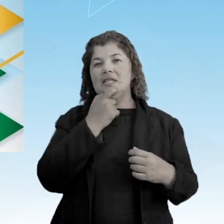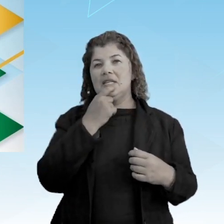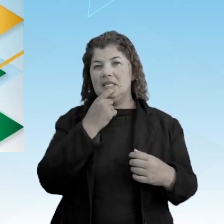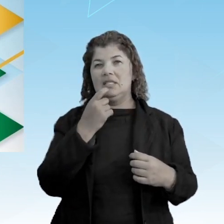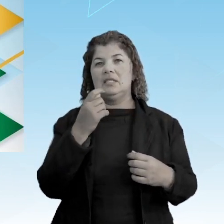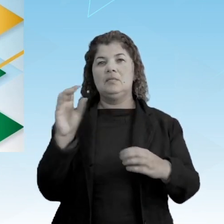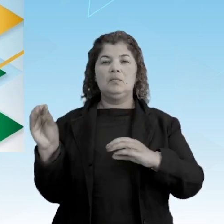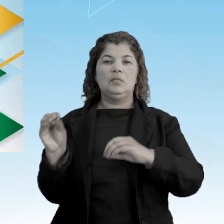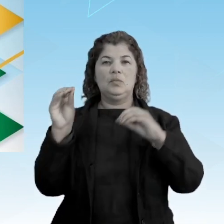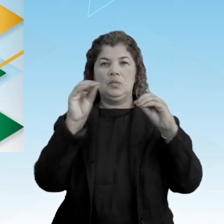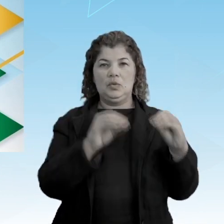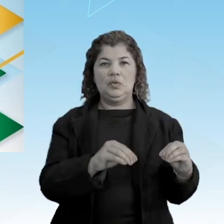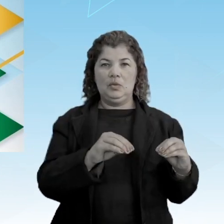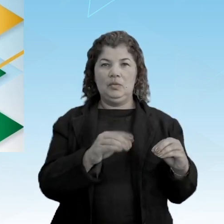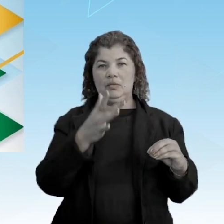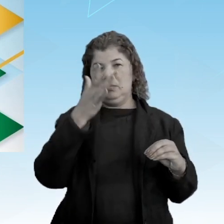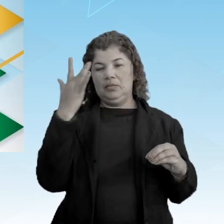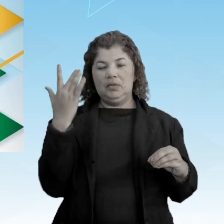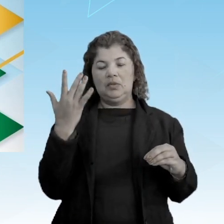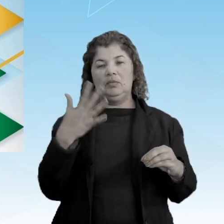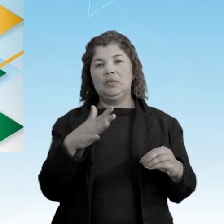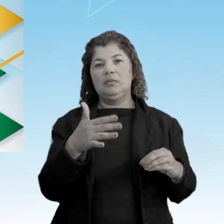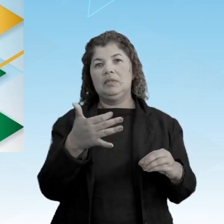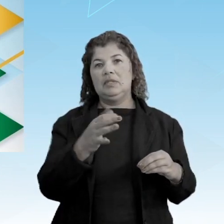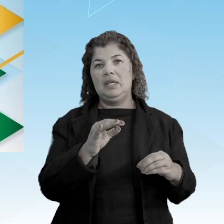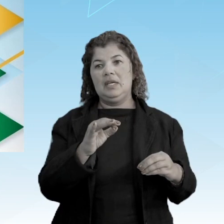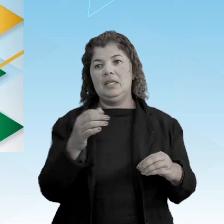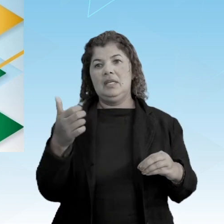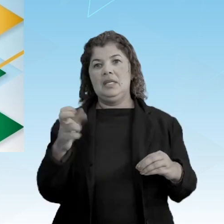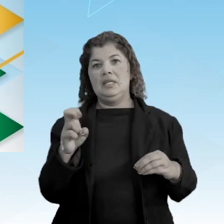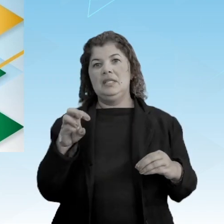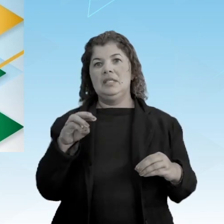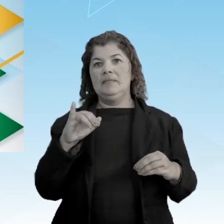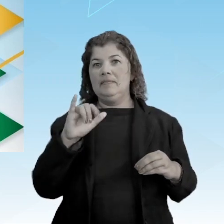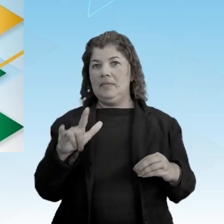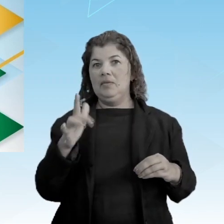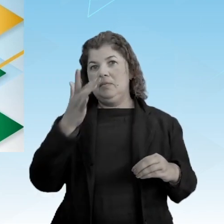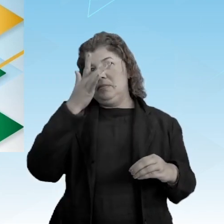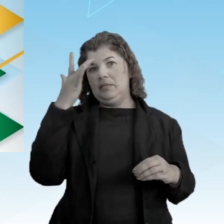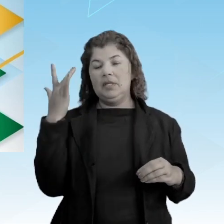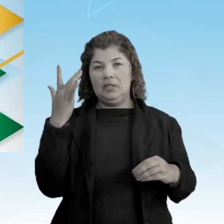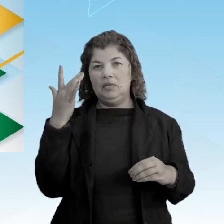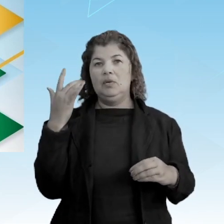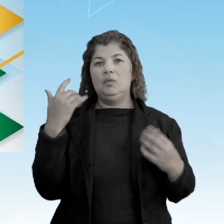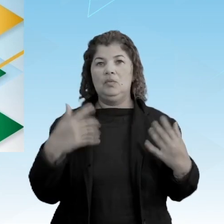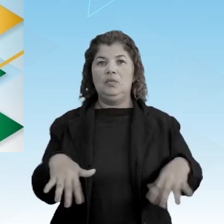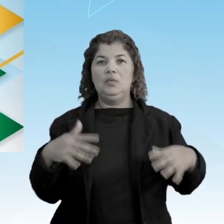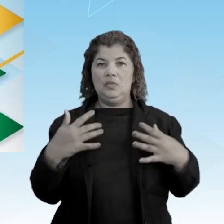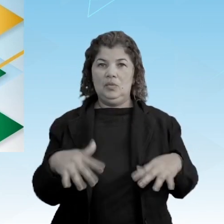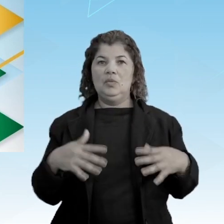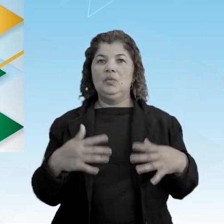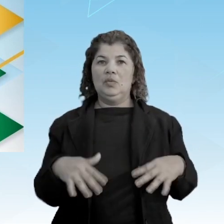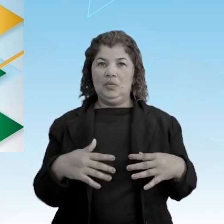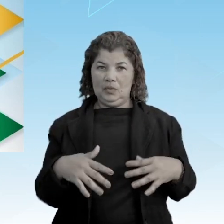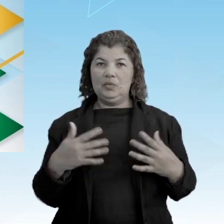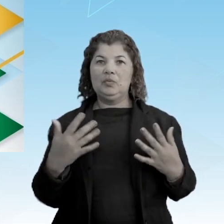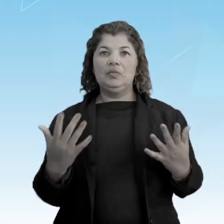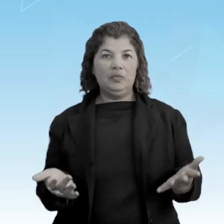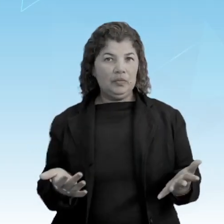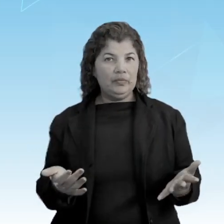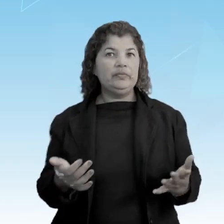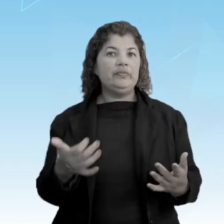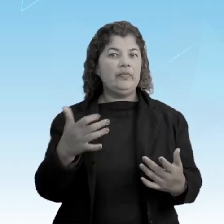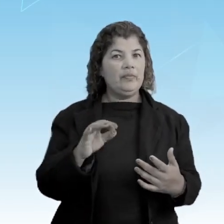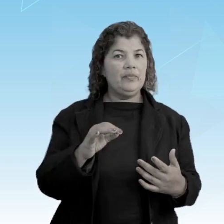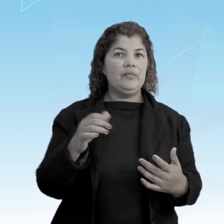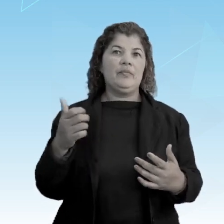a quinze mil pessoas. Eita, que comitiva pequena. Pense que comitiva pequena. Dez a